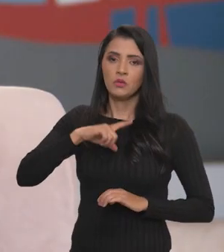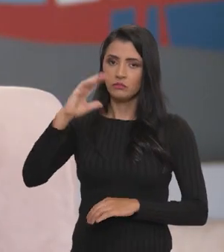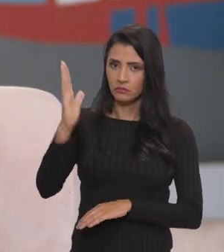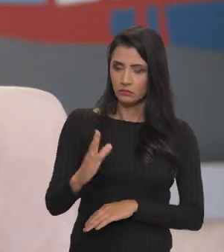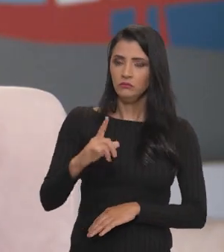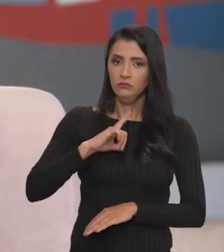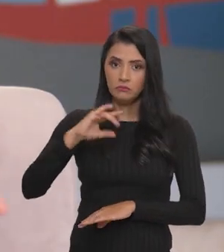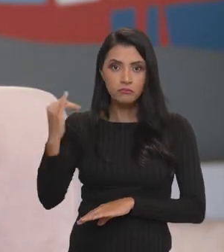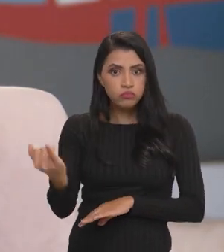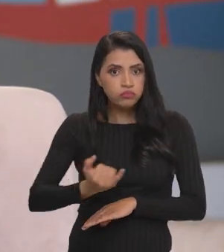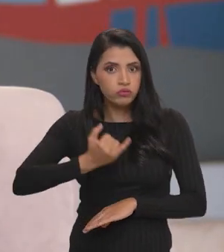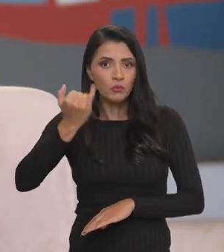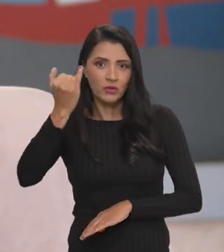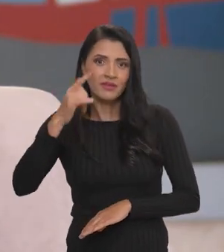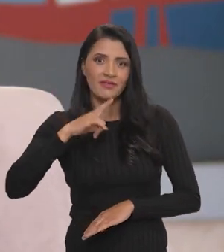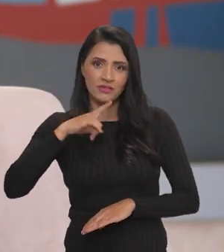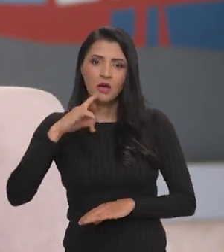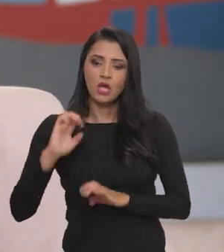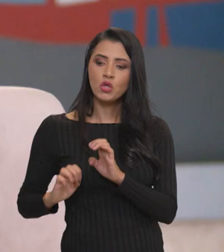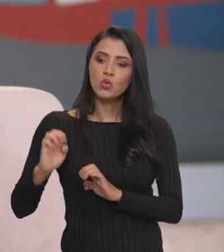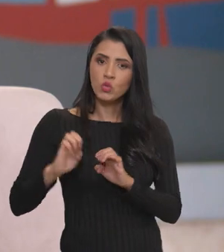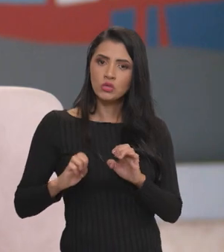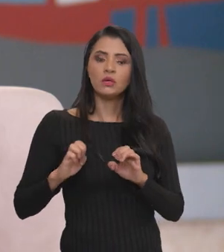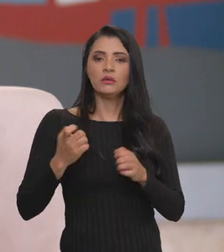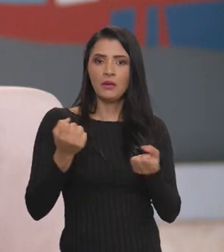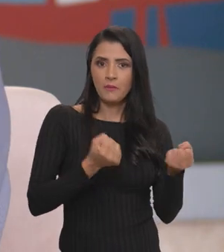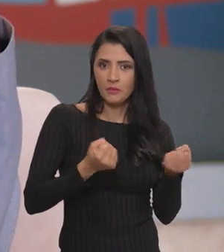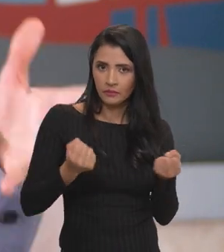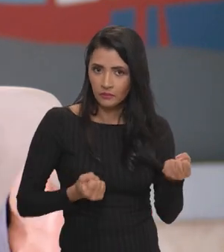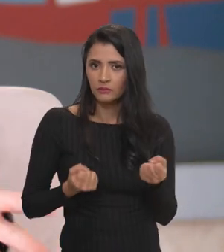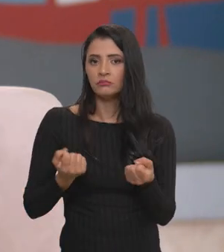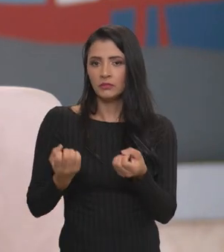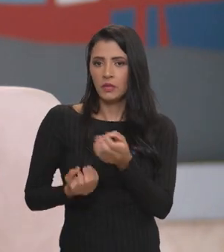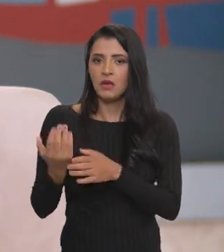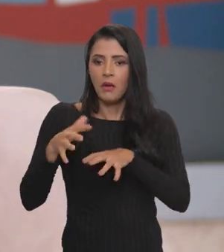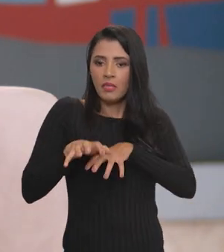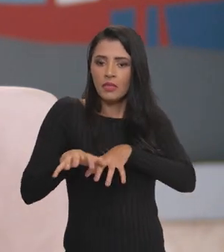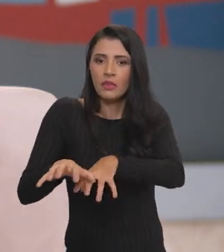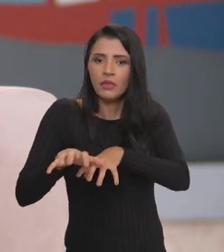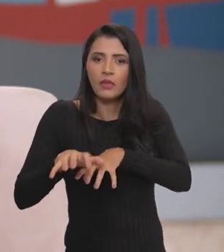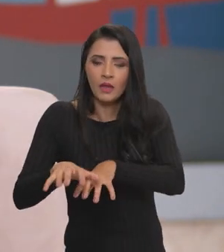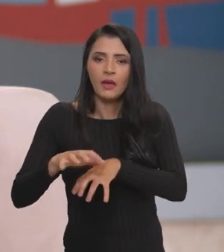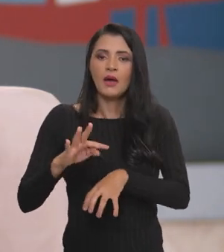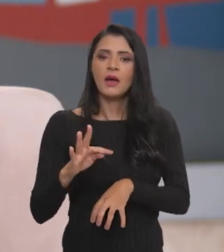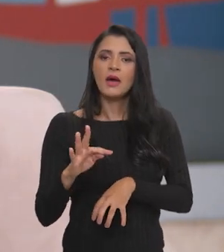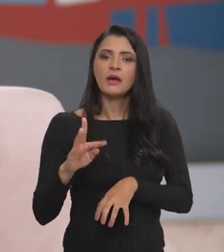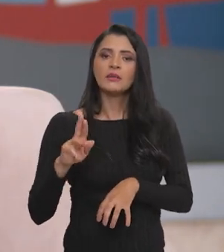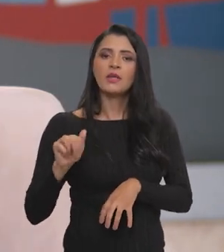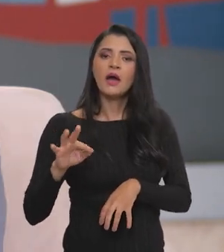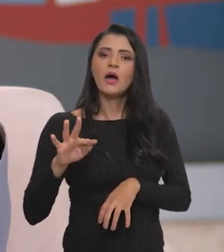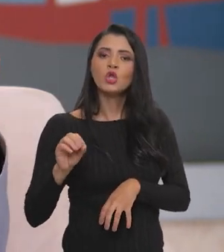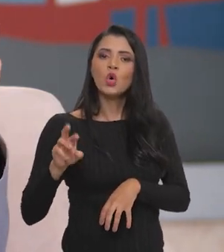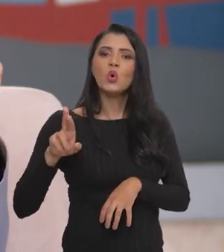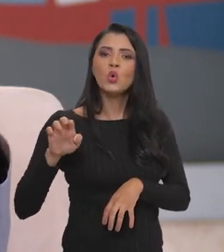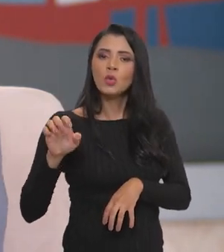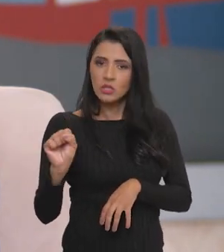importante indústria que é a indústria automotiva, que produz tratores. Todos os nossos tratores,